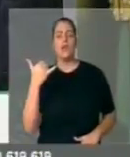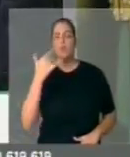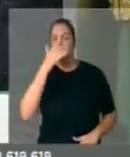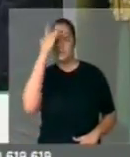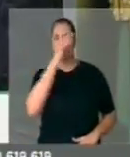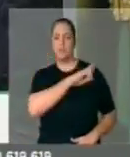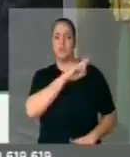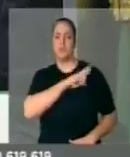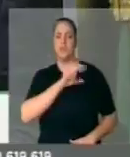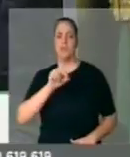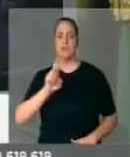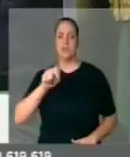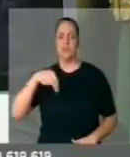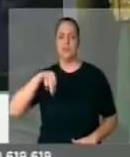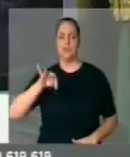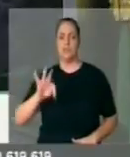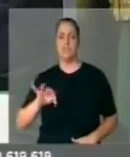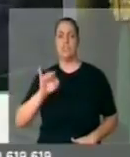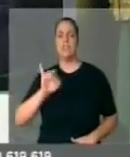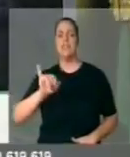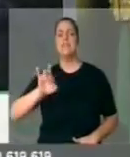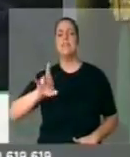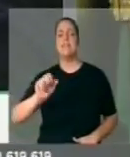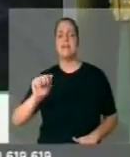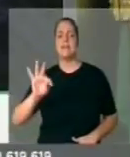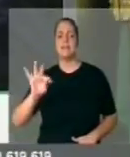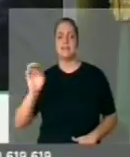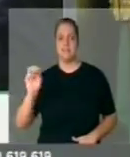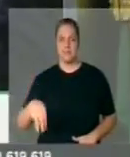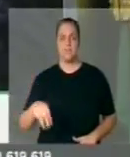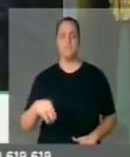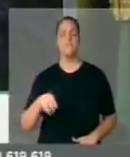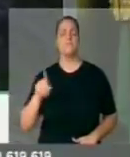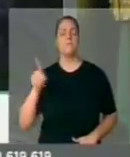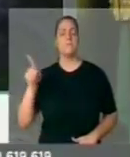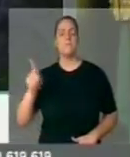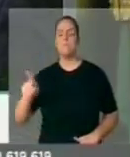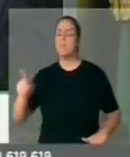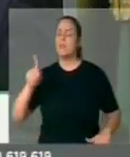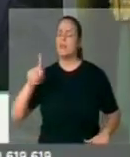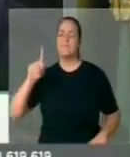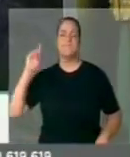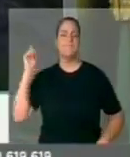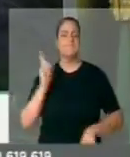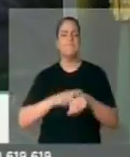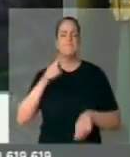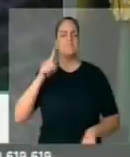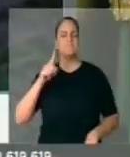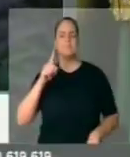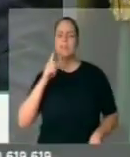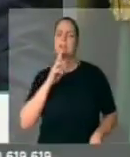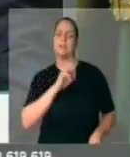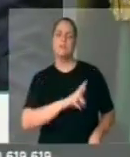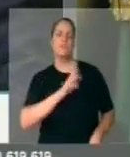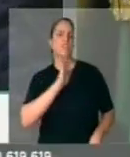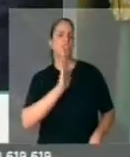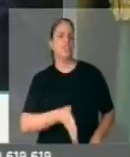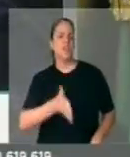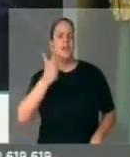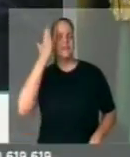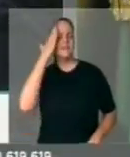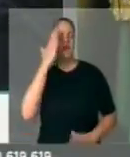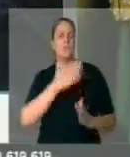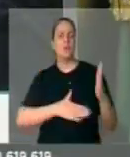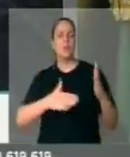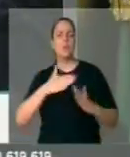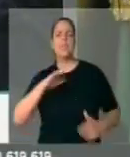DELIT, o senhor Iratan Pinheiro da Silva, que automaticamente já estava a par do assunto, mas viu